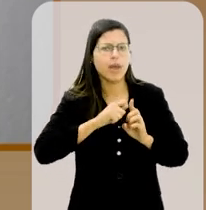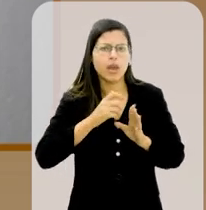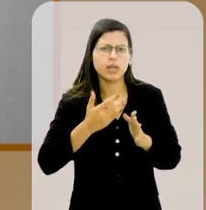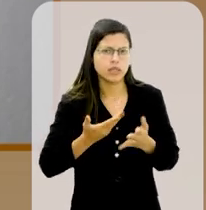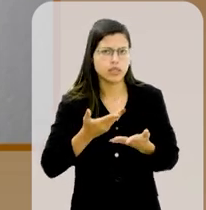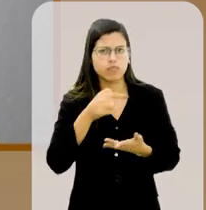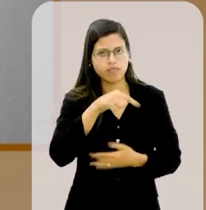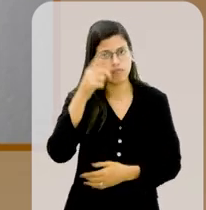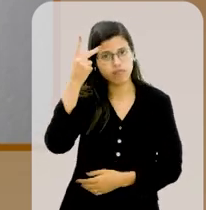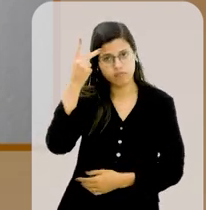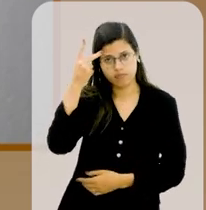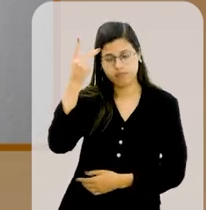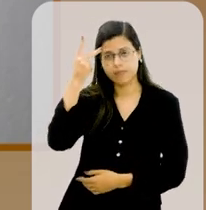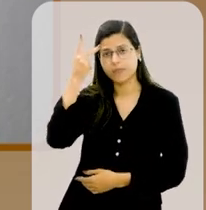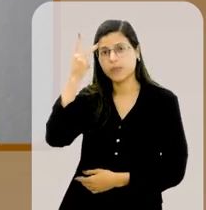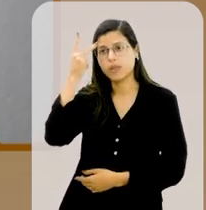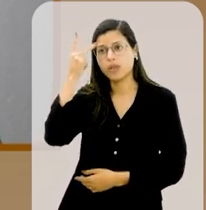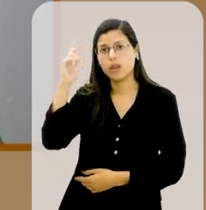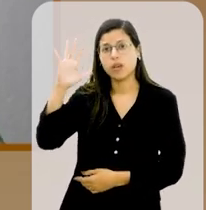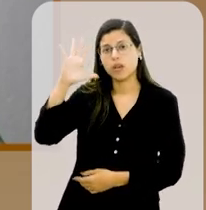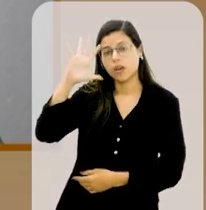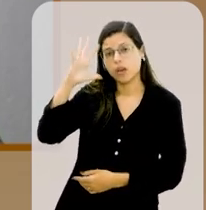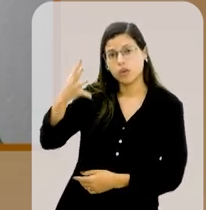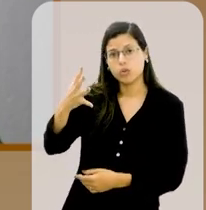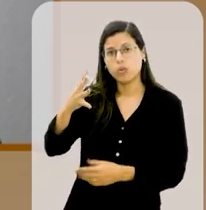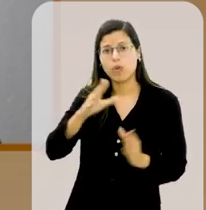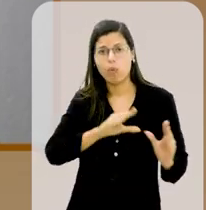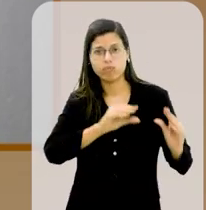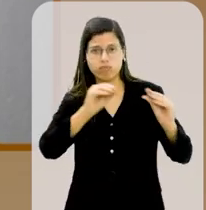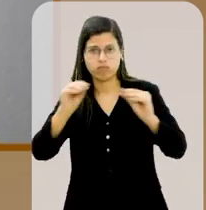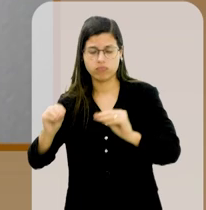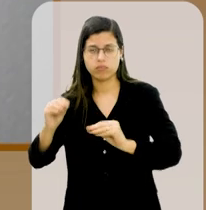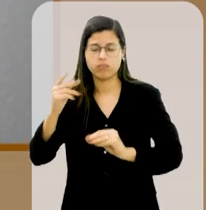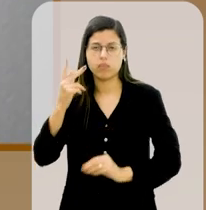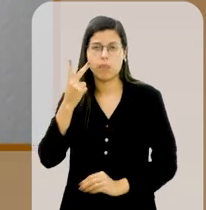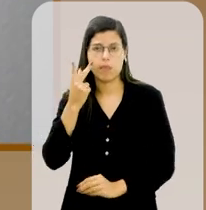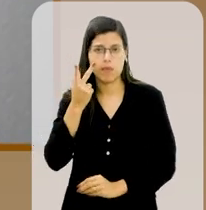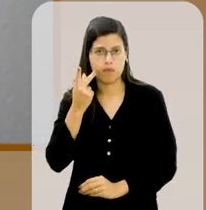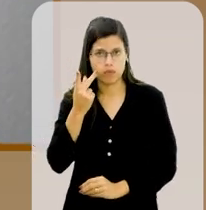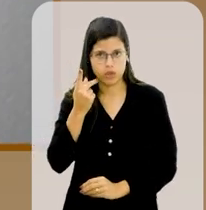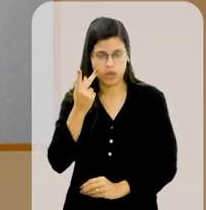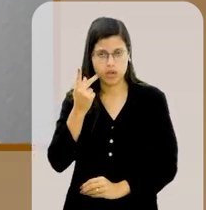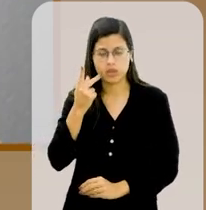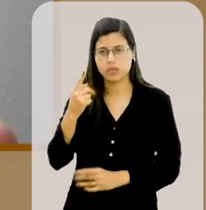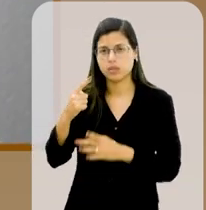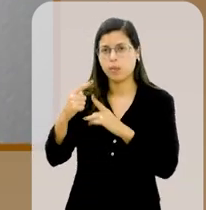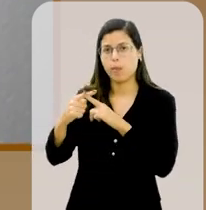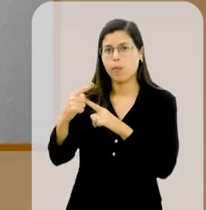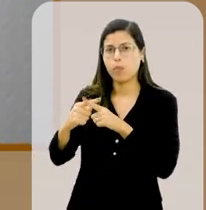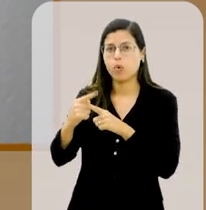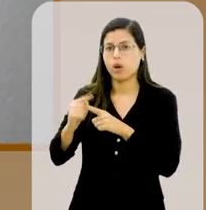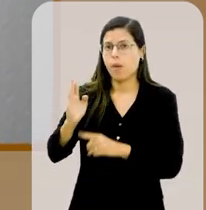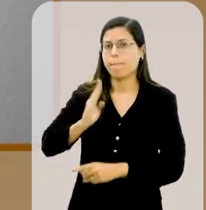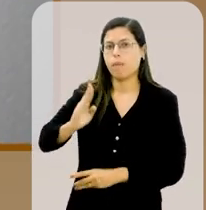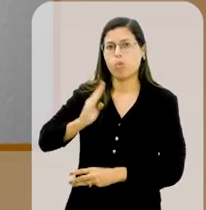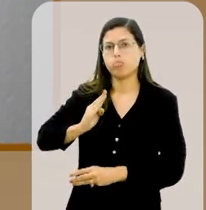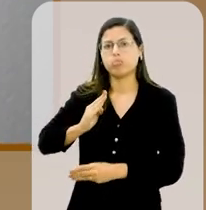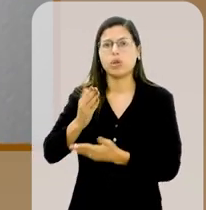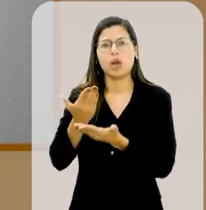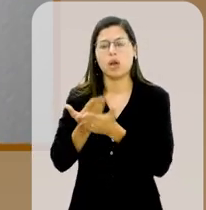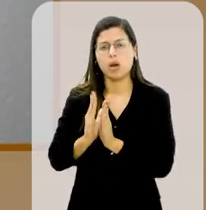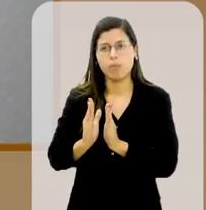meses em São Paulo e resolveu vir para a Fortaleza. Por quê? Primeiro, porque a bolsa dele tinha